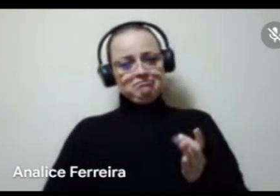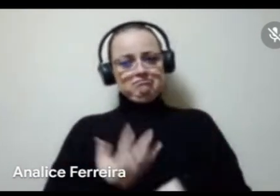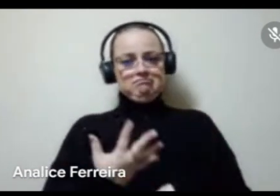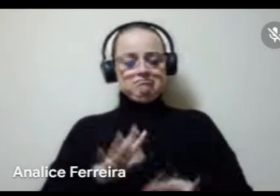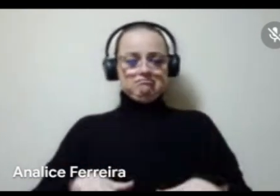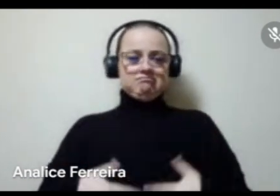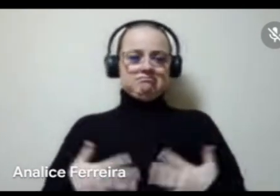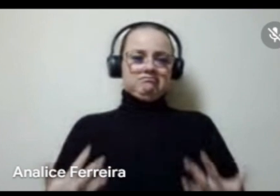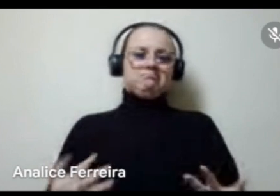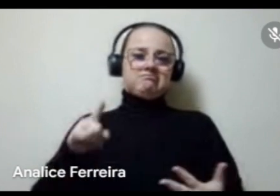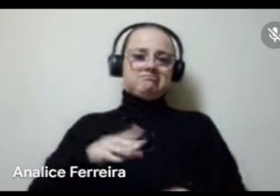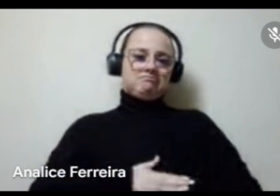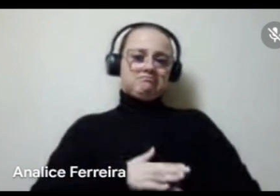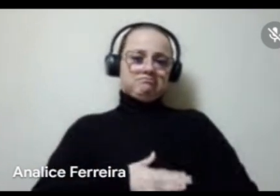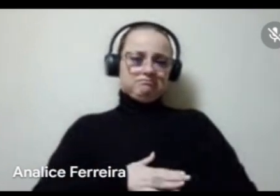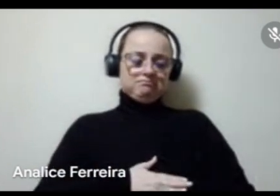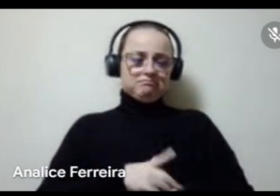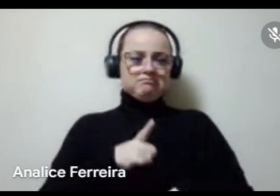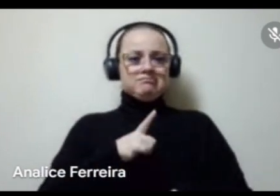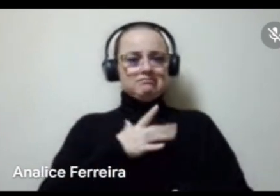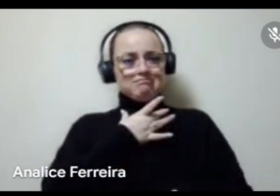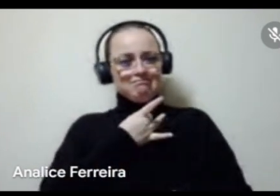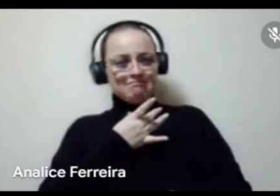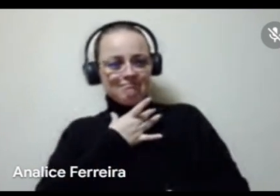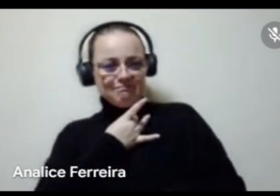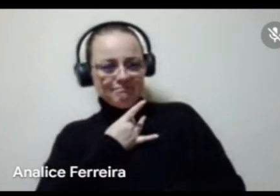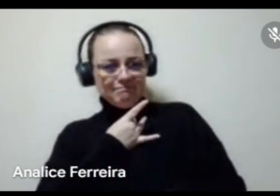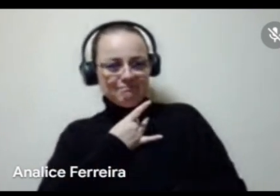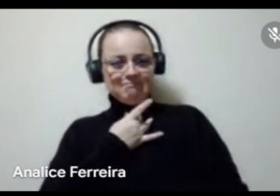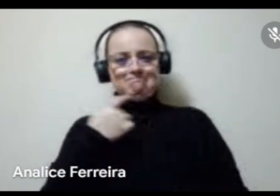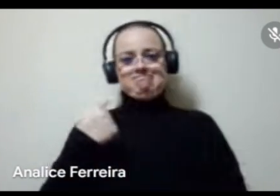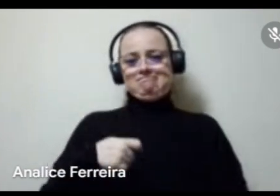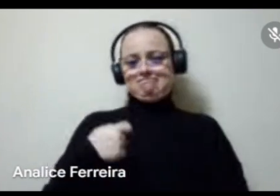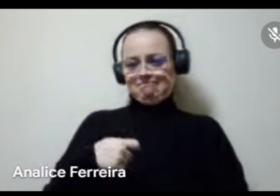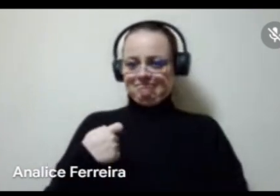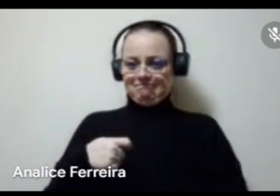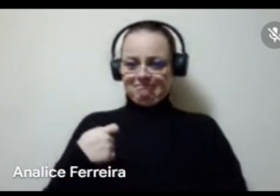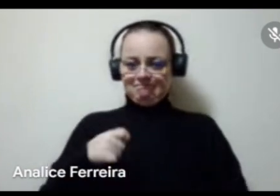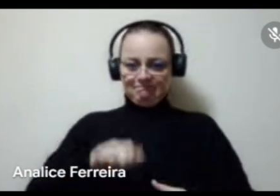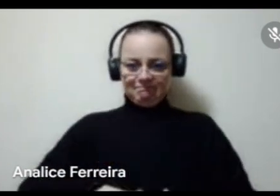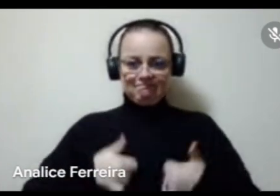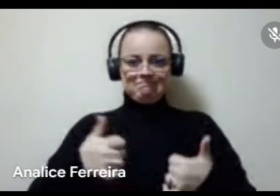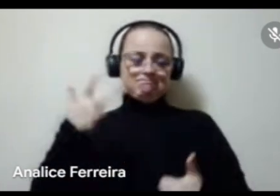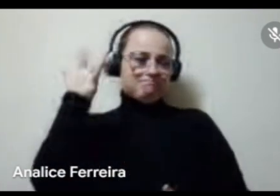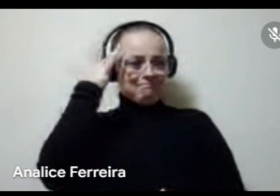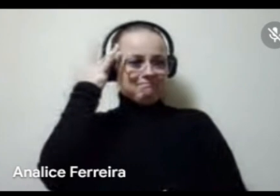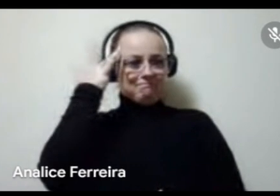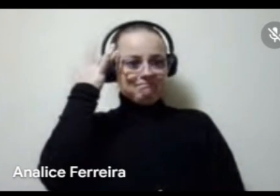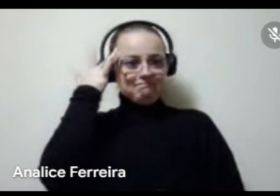é um momento que desejavelmente precisa ser melhor amadurecido e